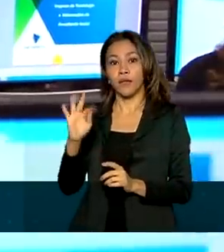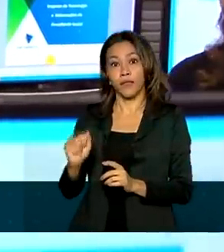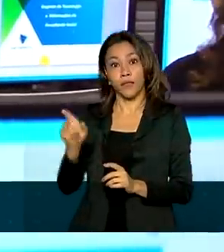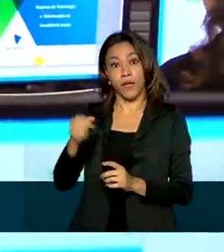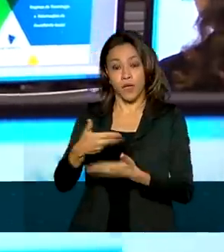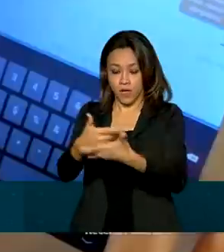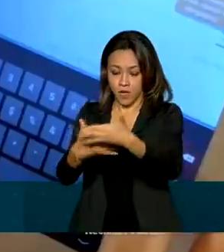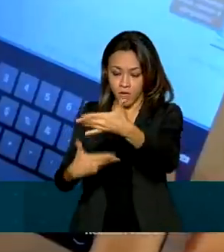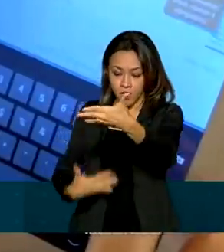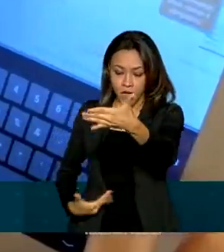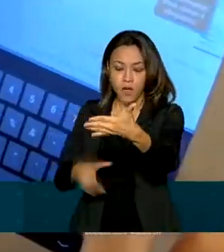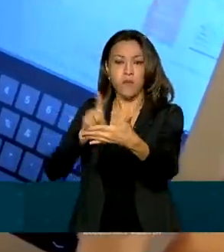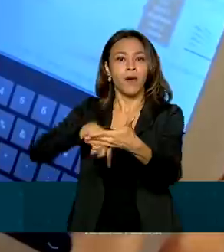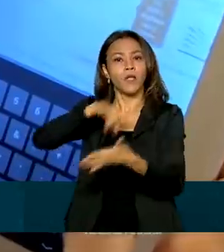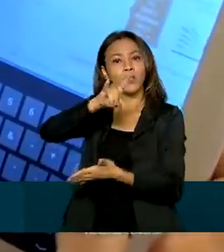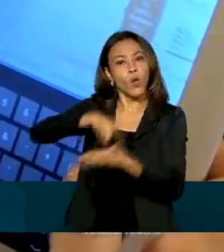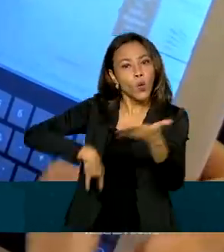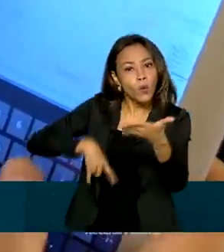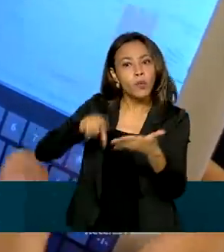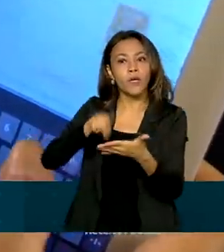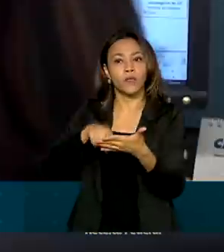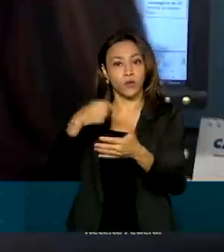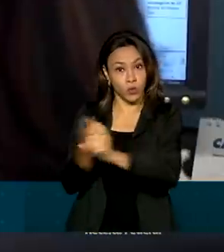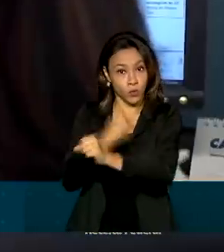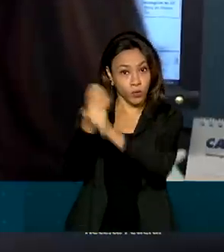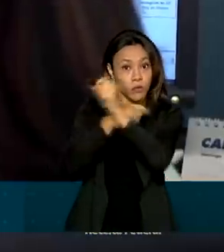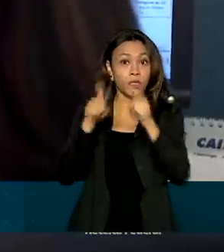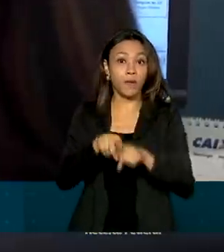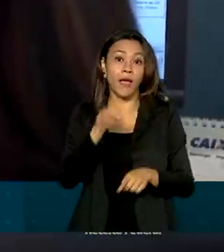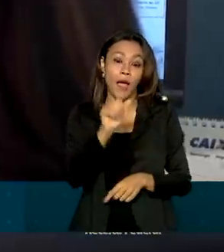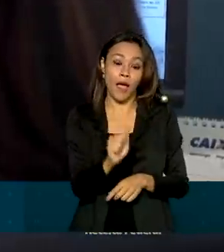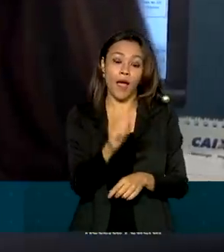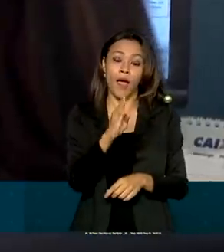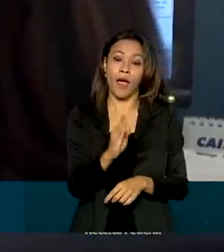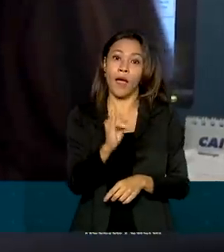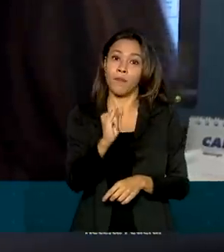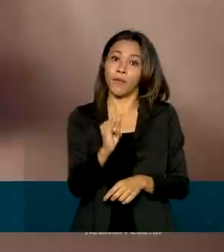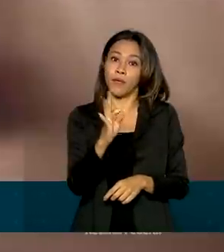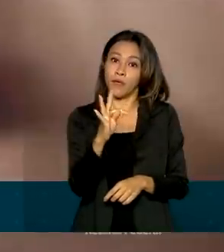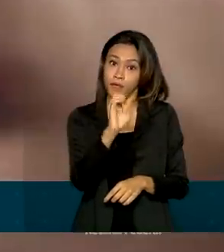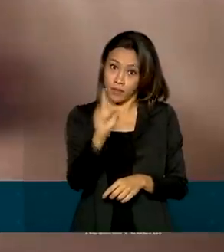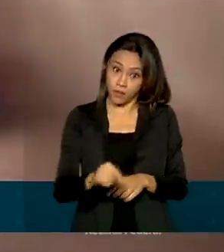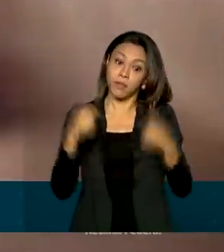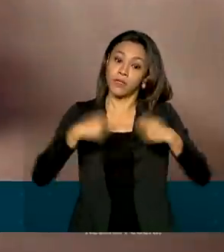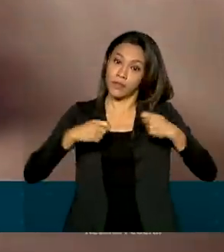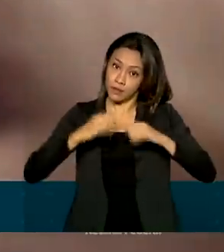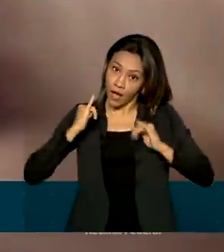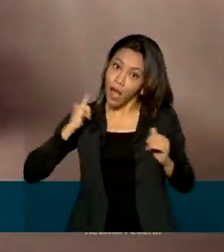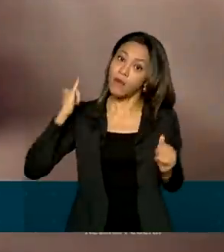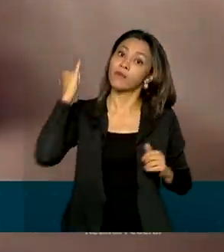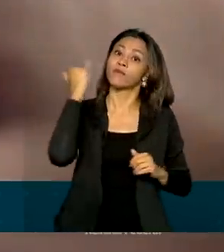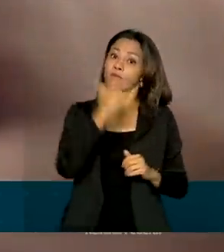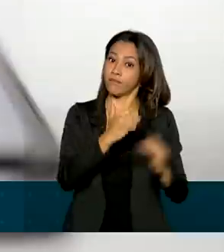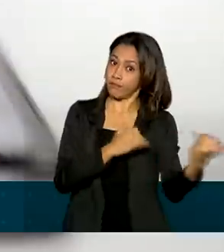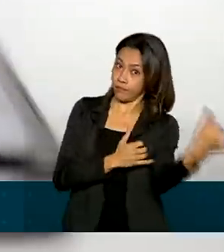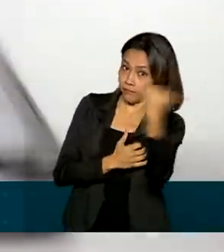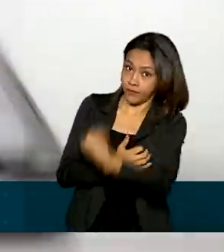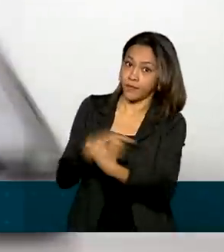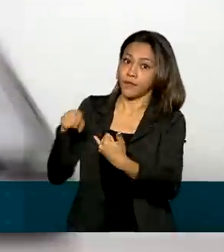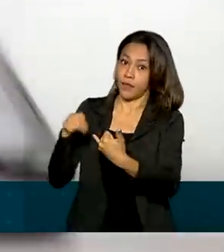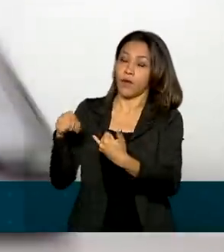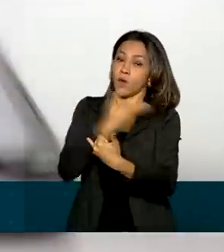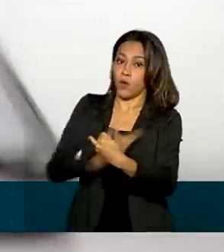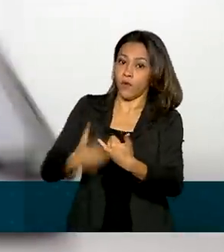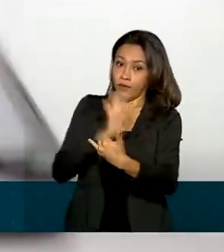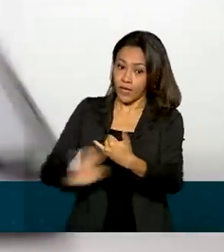civil e de habítese. Se não ocorrer liberação, é preciso declarar ausência de movimento. A nova ferramenta